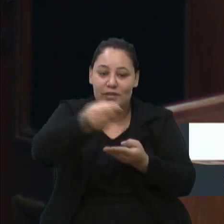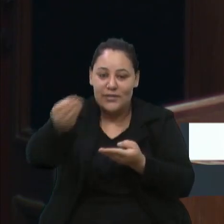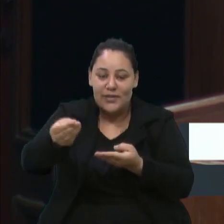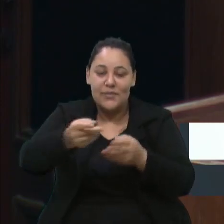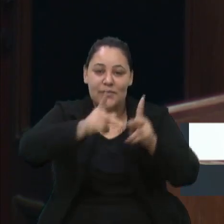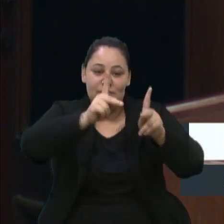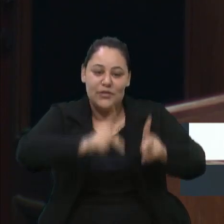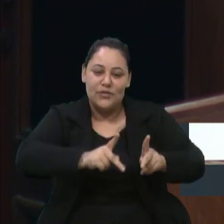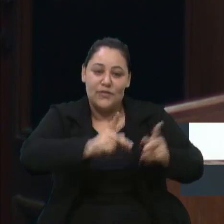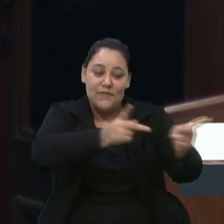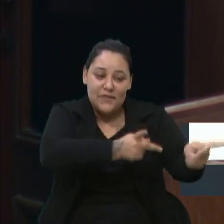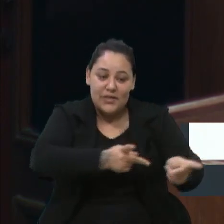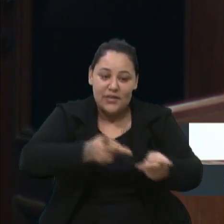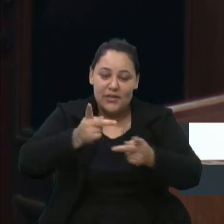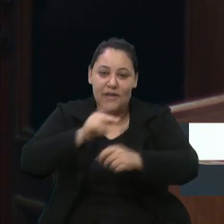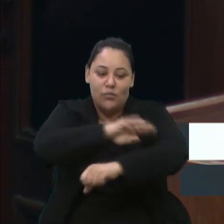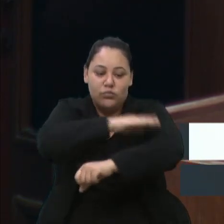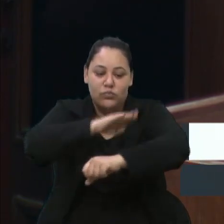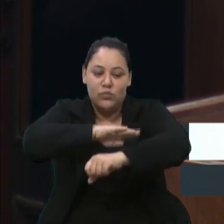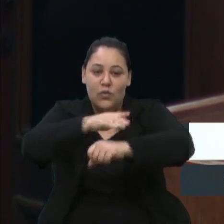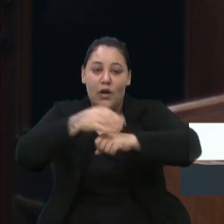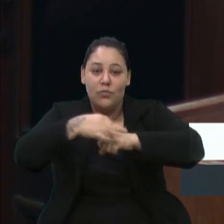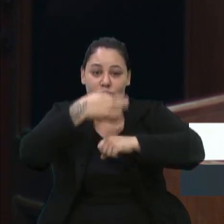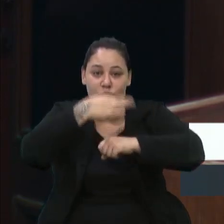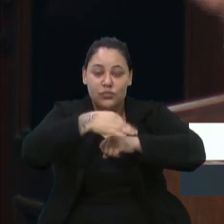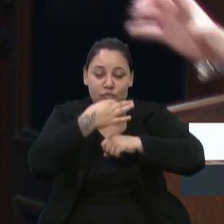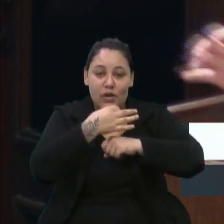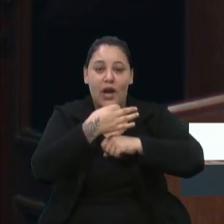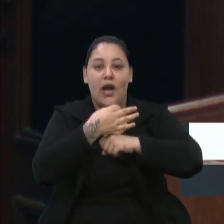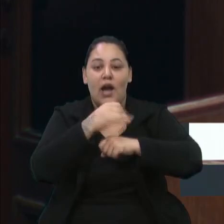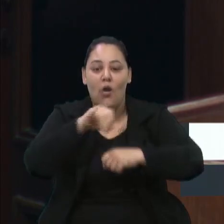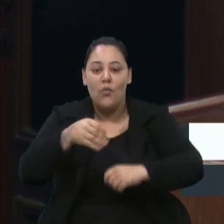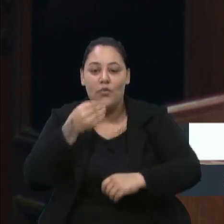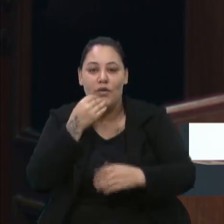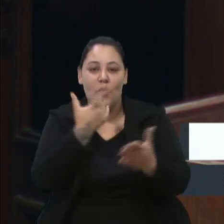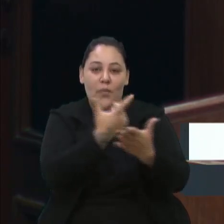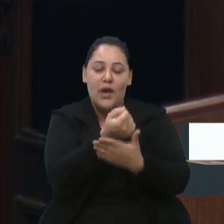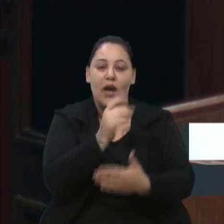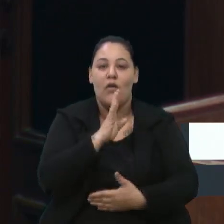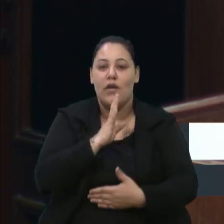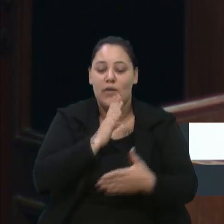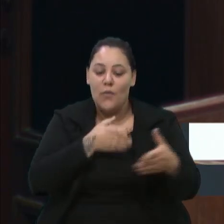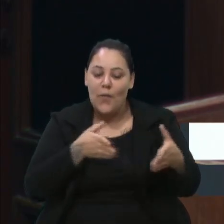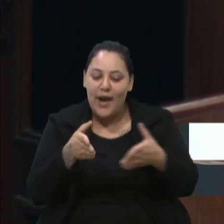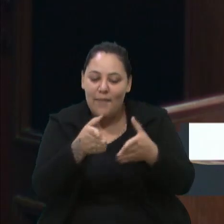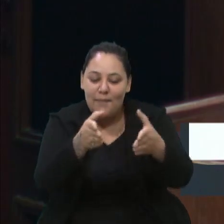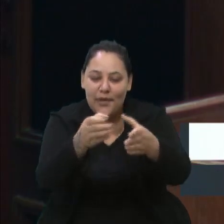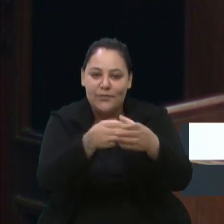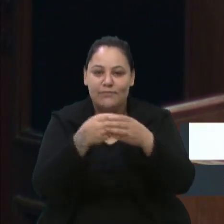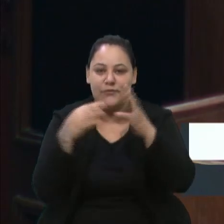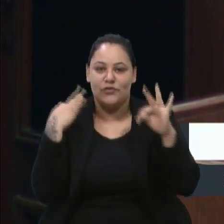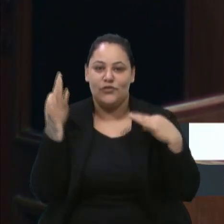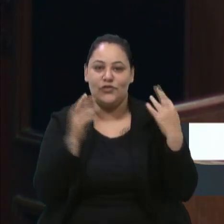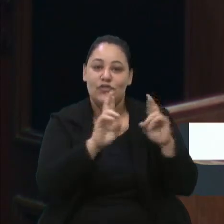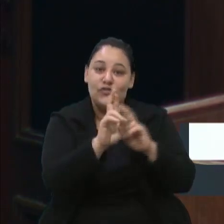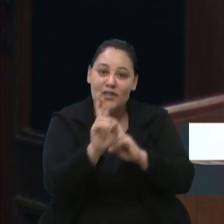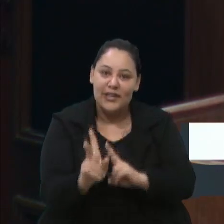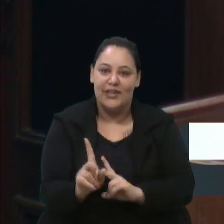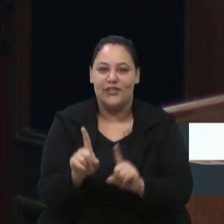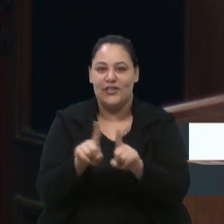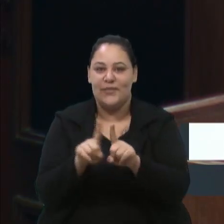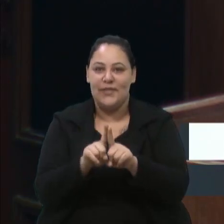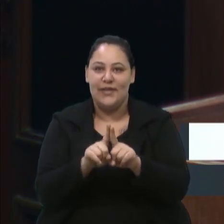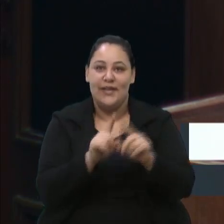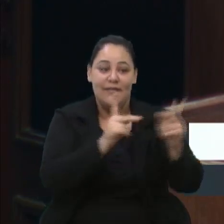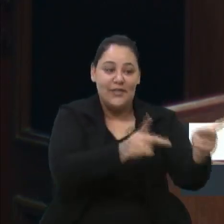estiverem lá nos pavilhões da Festa da Uva a oportunidade de comprar, de conhecer um roteiro turístico diferente e de sair dali de